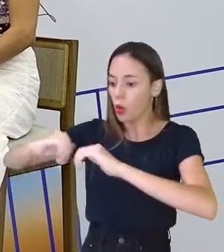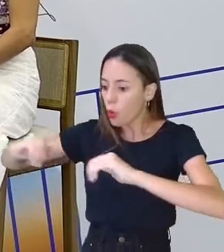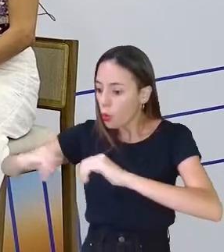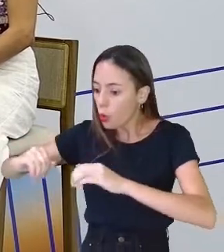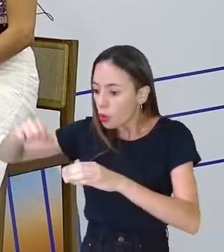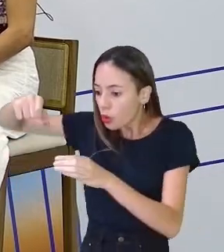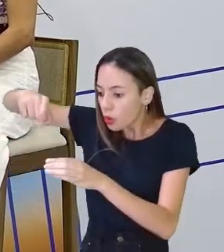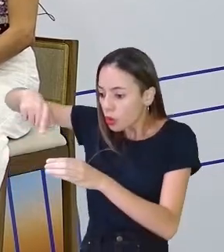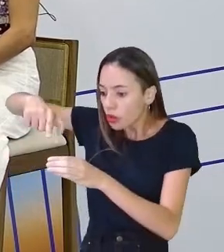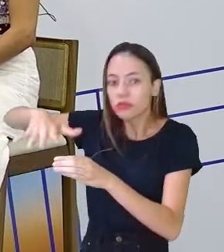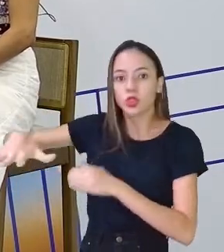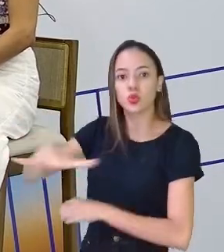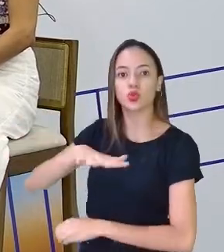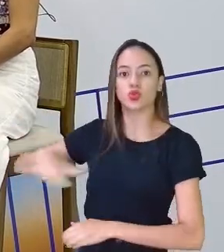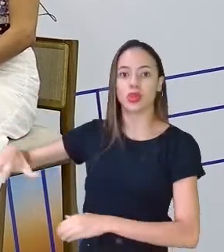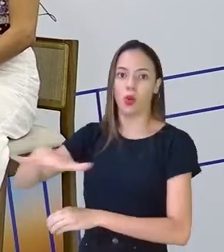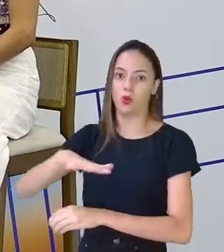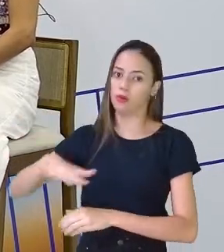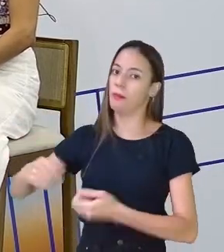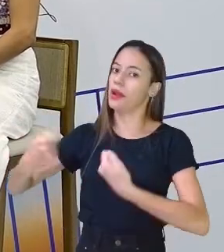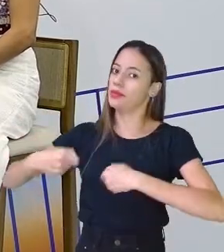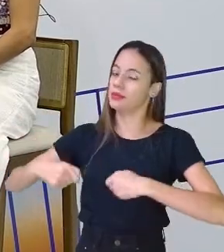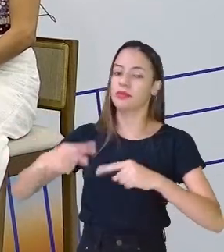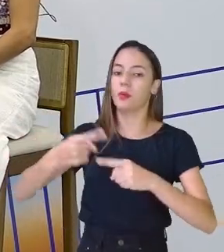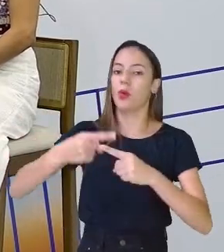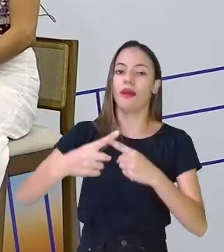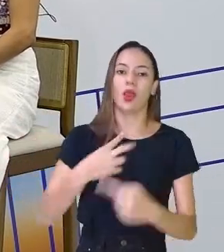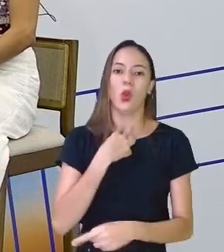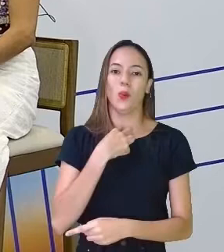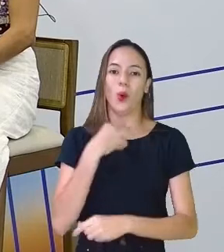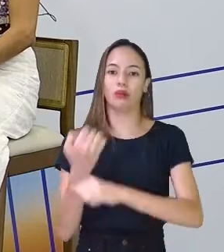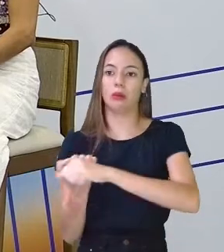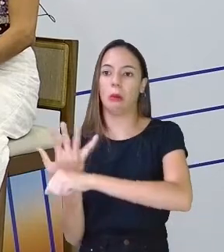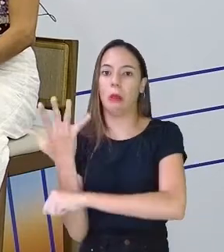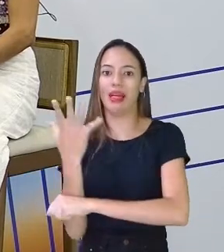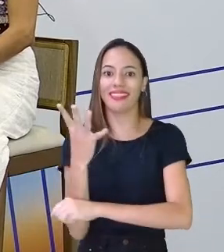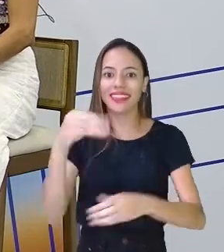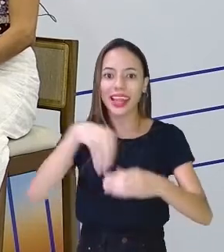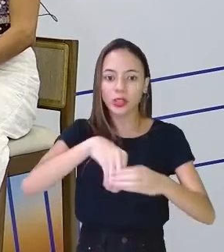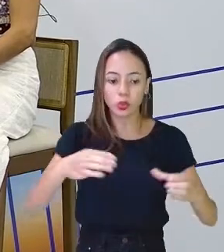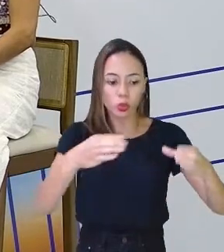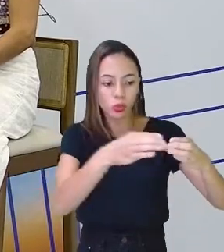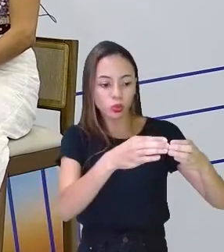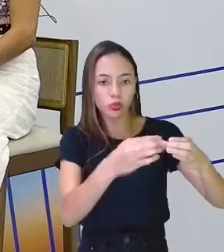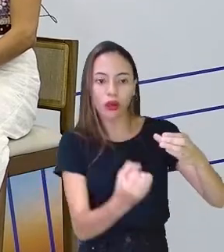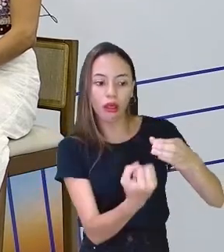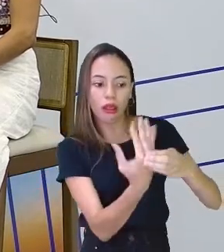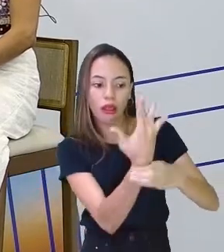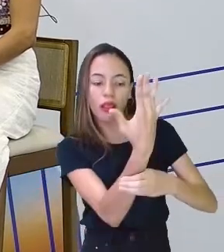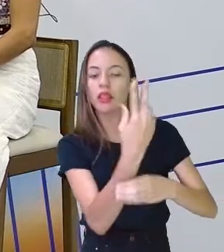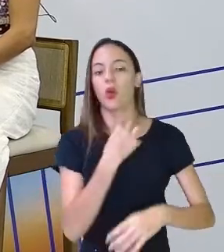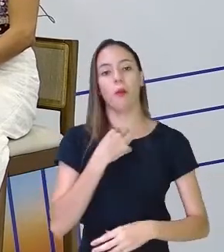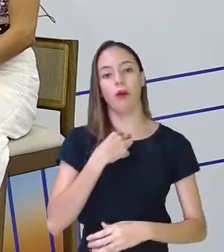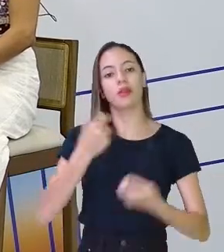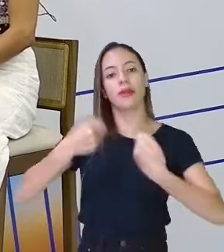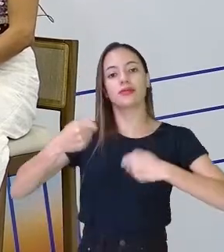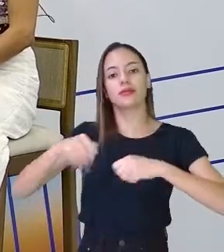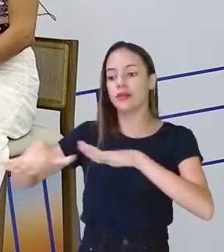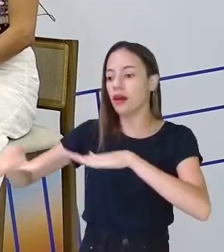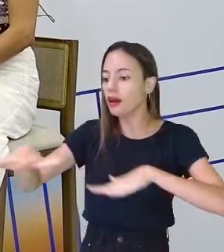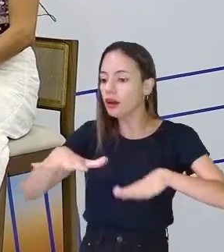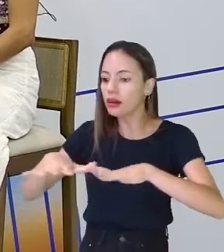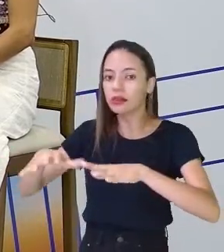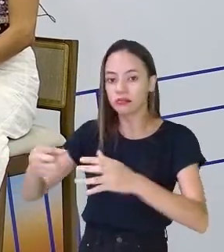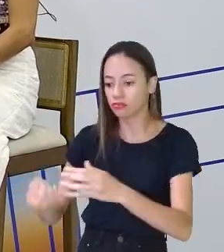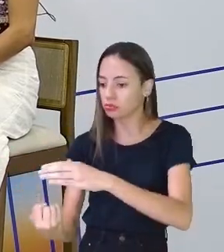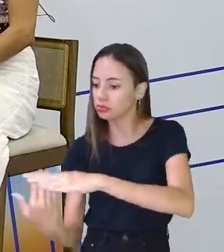chão, certo? Porque a gente também não pode deixar a árvore num jarro, num vaso. Ela tem que ficar no chão. Num vaso